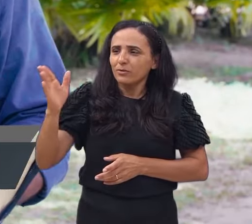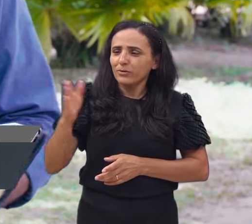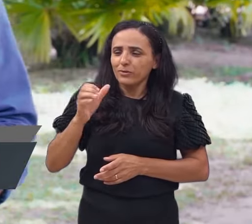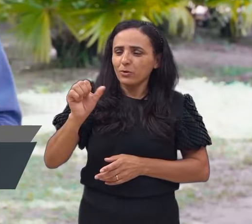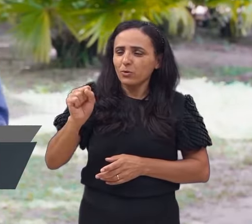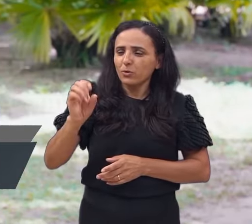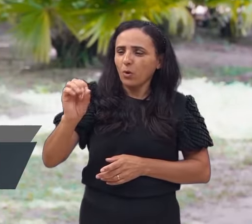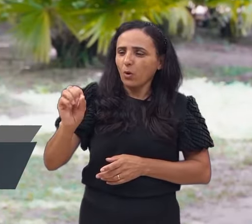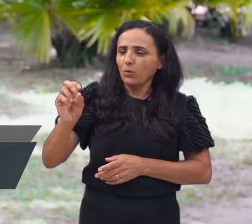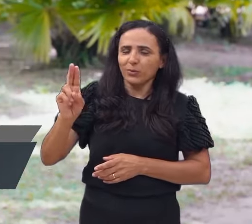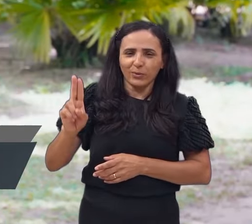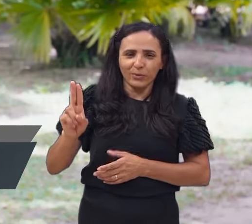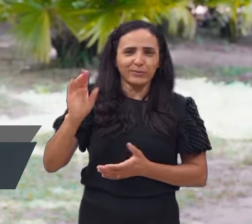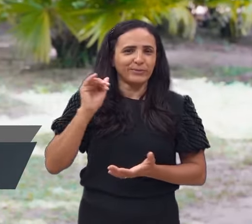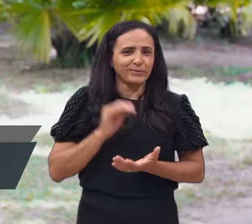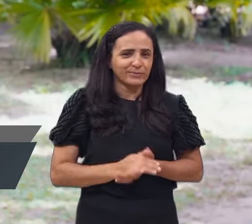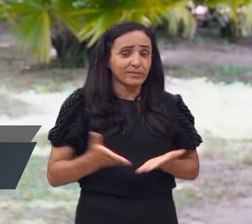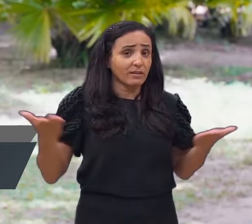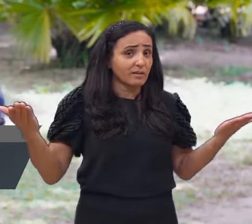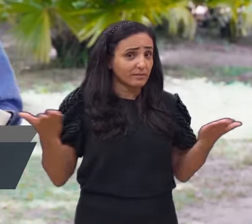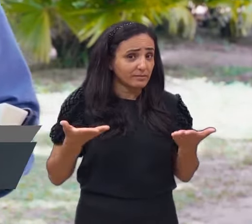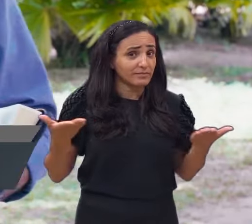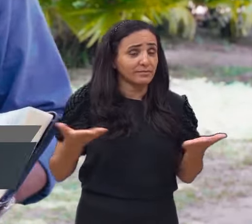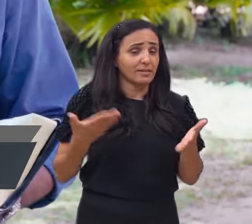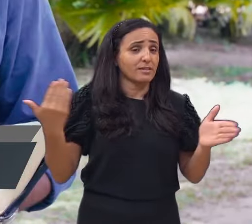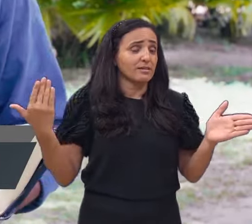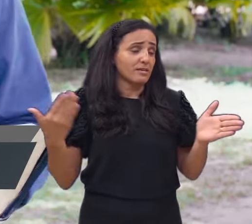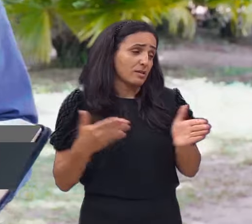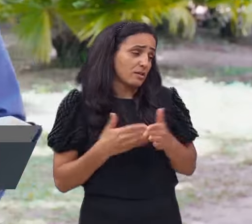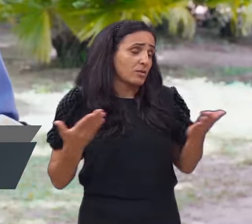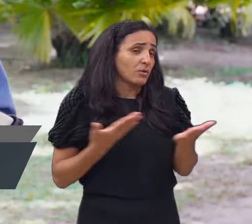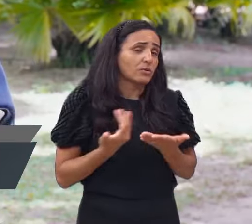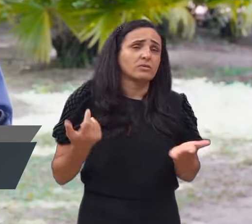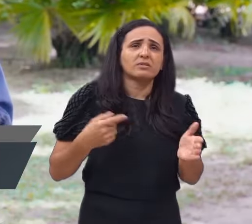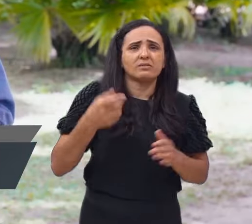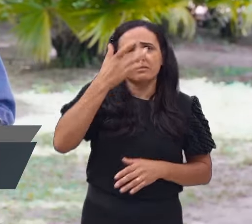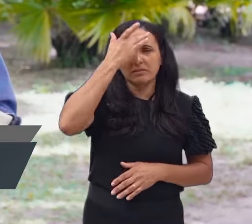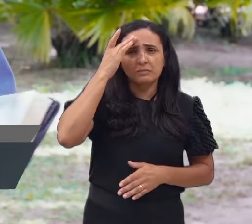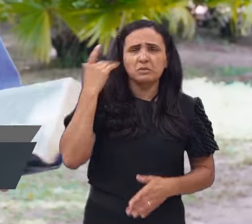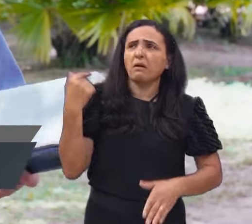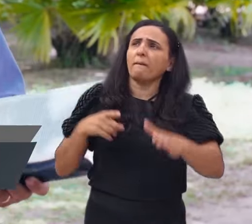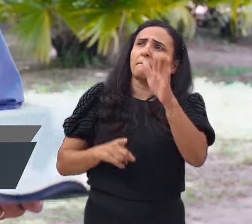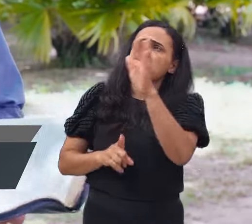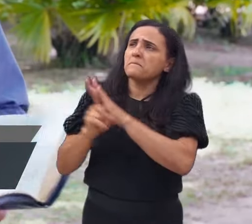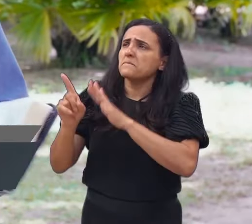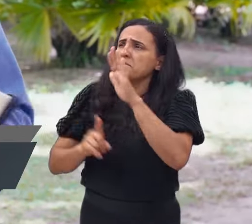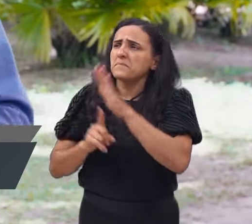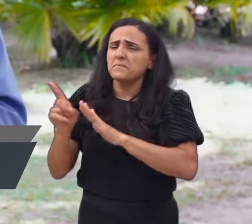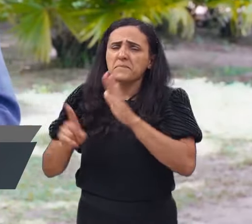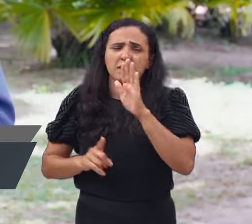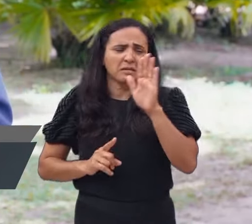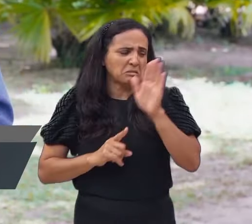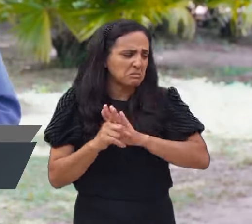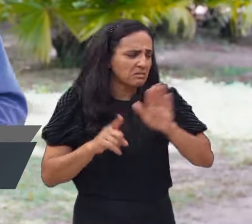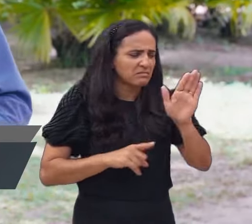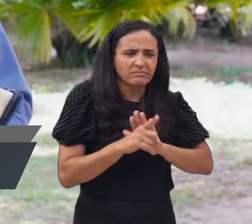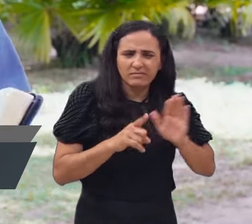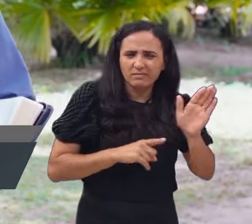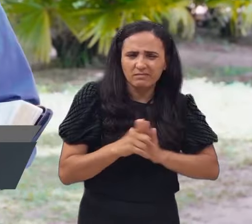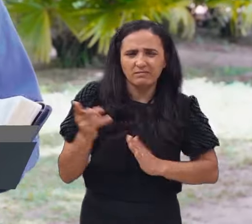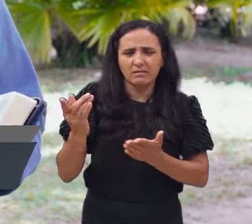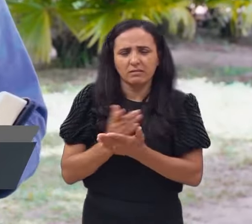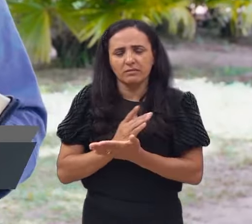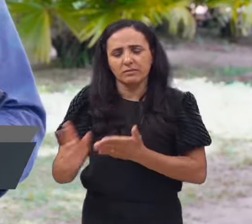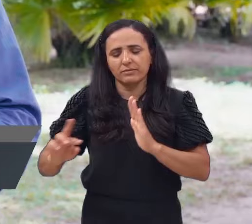o que é o Senhor me enviou a voz. E até os dias atuais questionam-se, buscam os significados do tetragama,